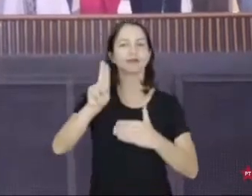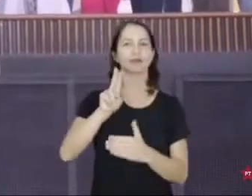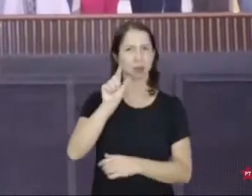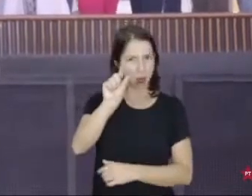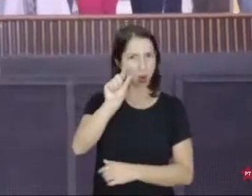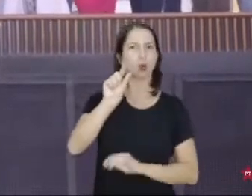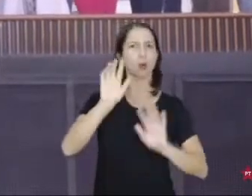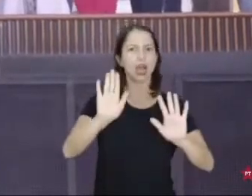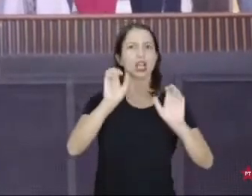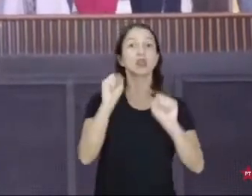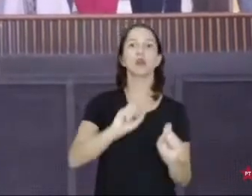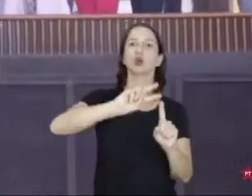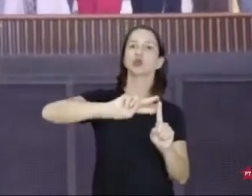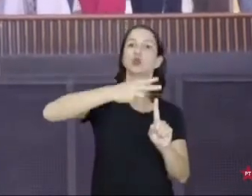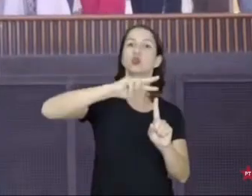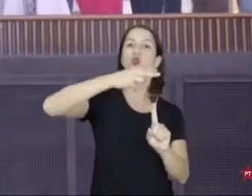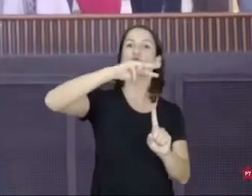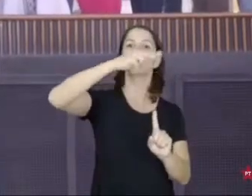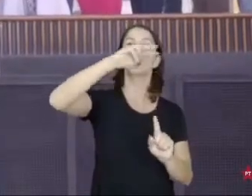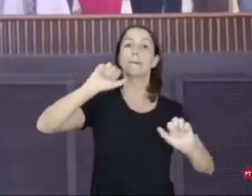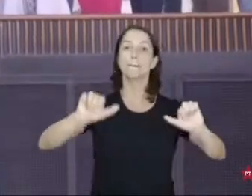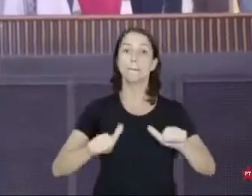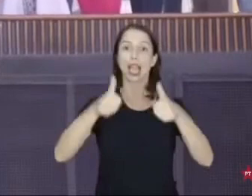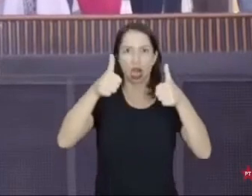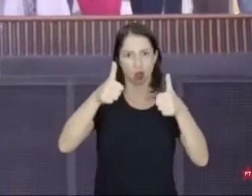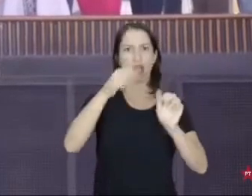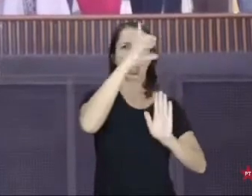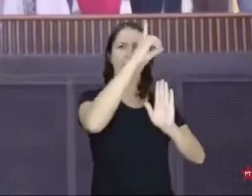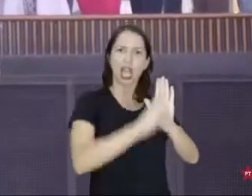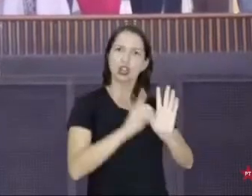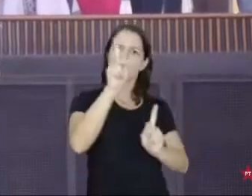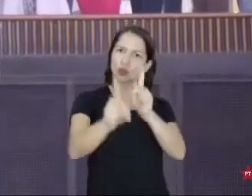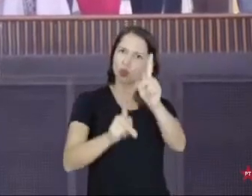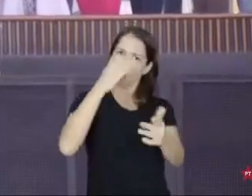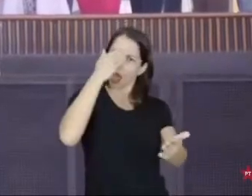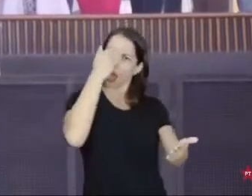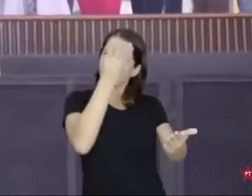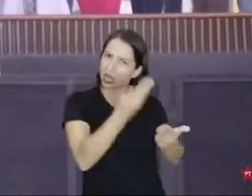temos o direito de acreditar num Brasil melhor, num Brasil de esperança, num Brasil de sonho.